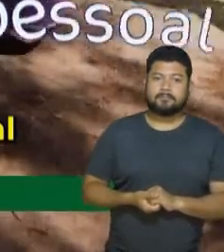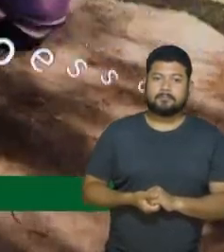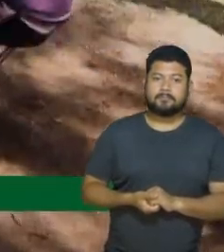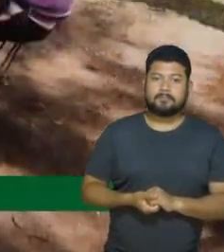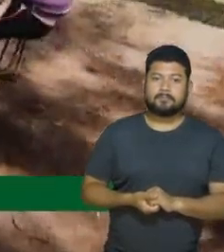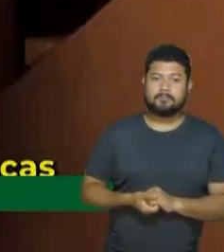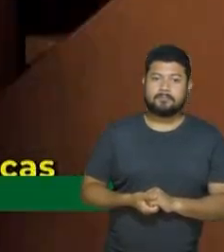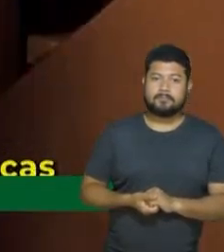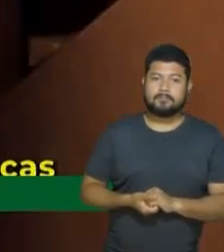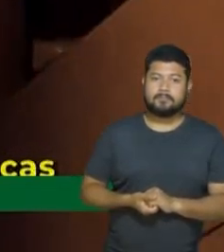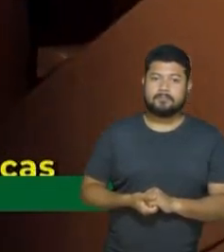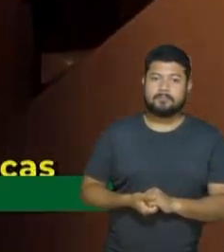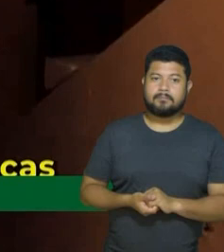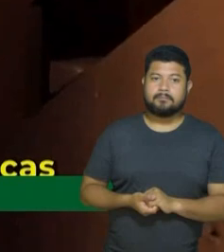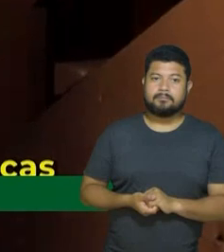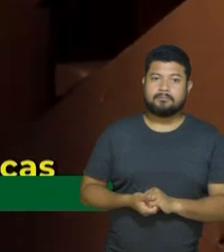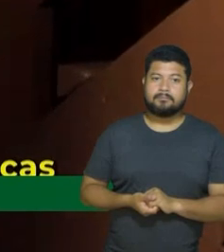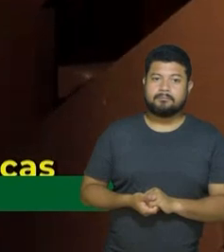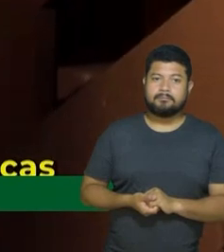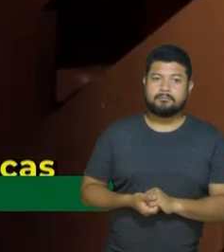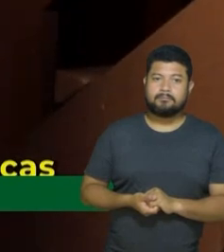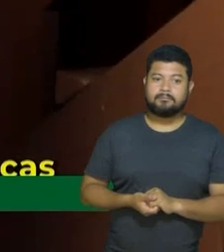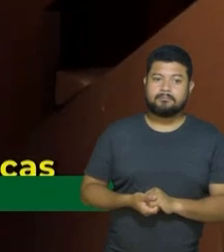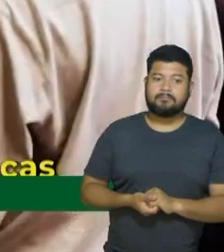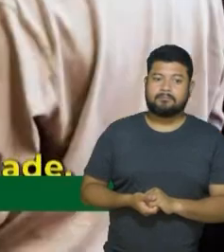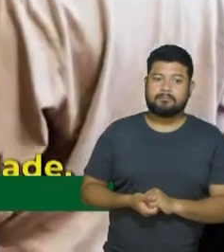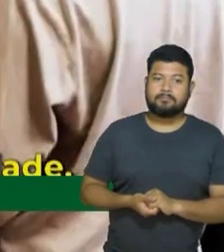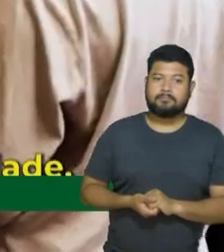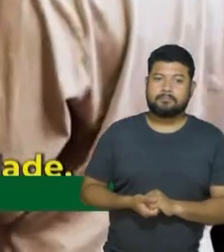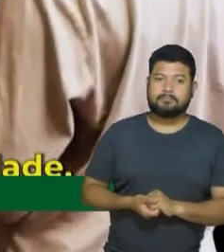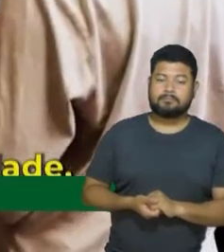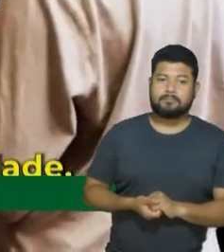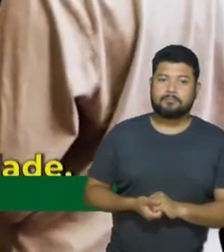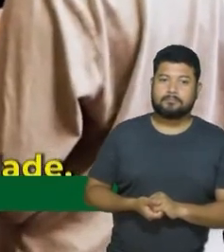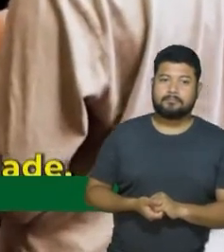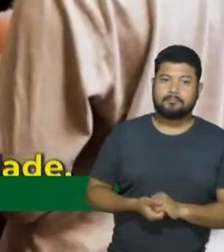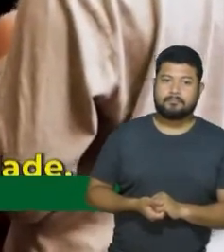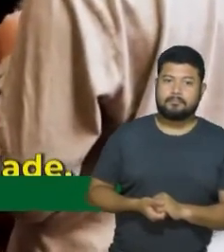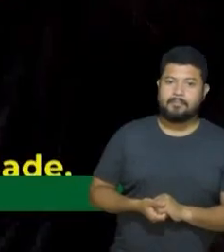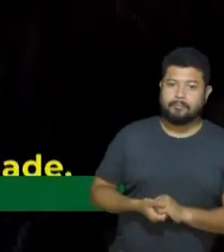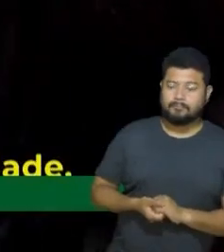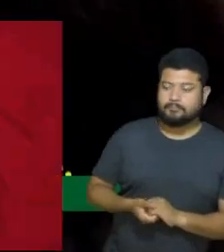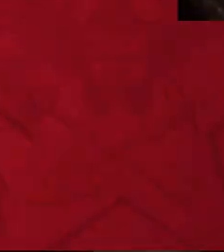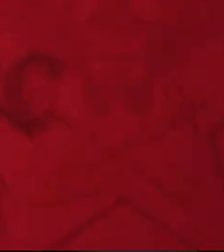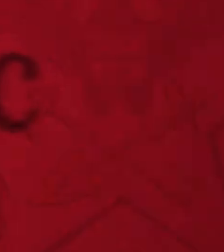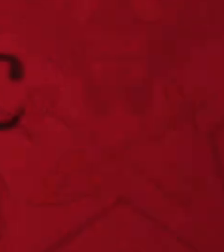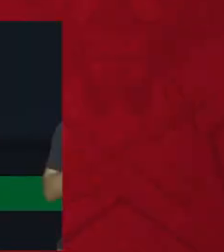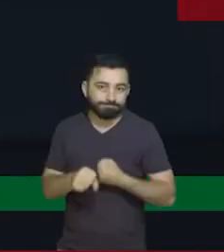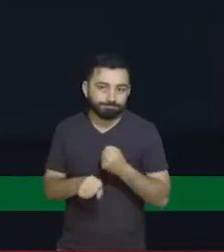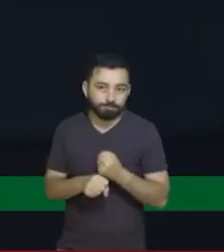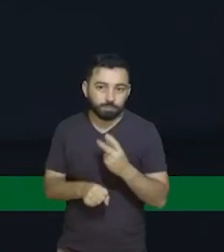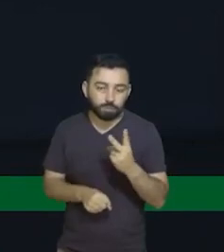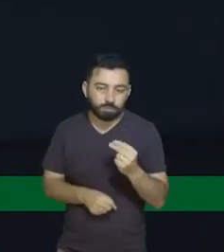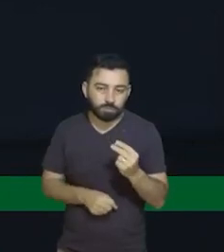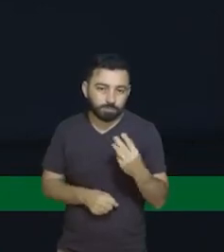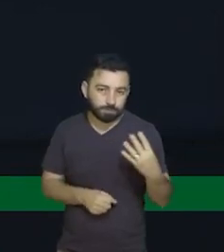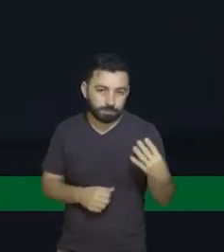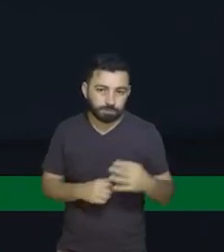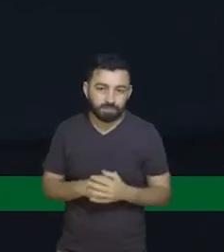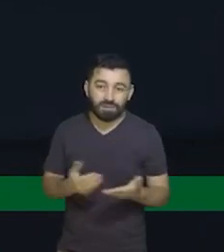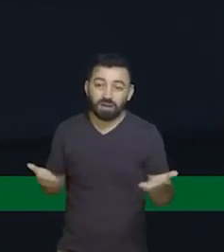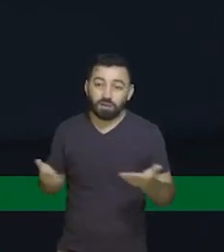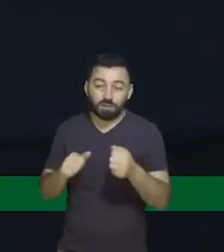Irmandade pede que o Parlamento colabore para que este trabalho prestado a crianças e adolescentes continue. Nesta sessão,